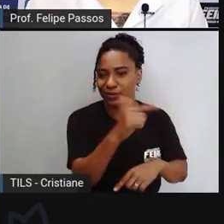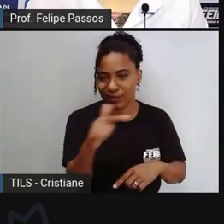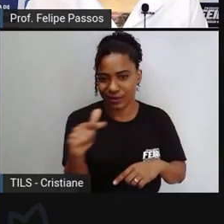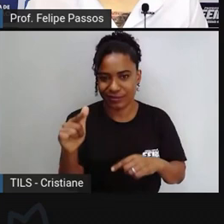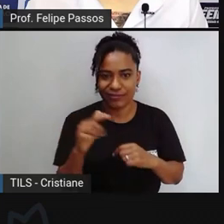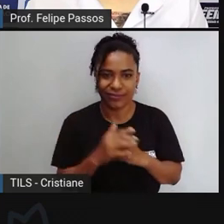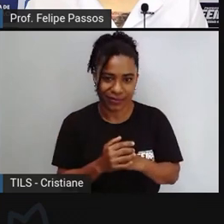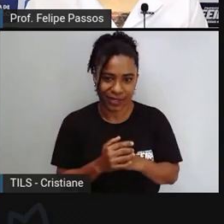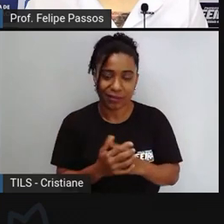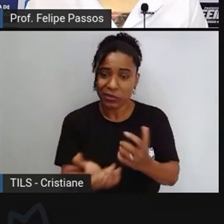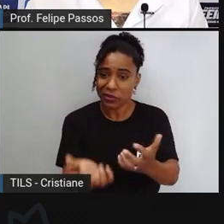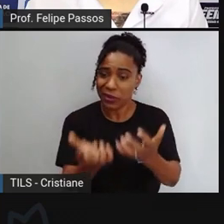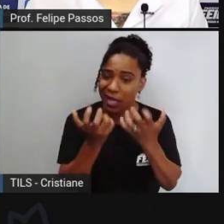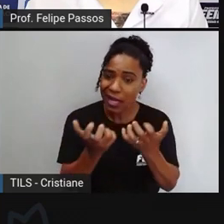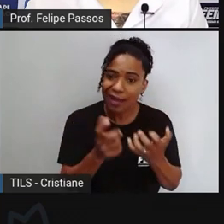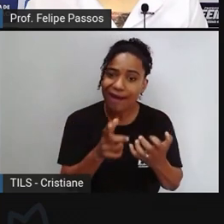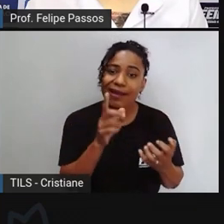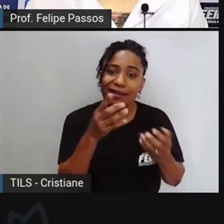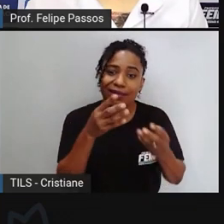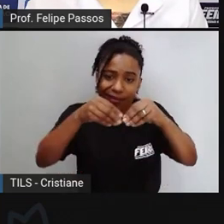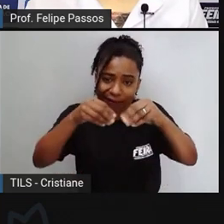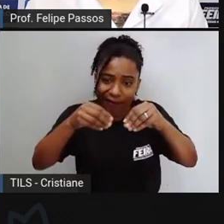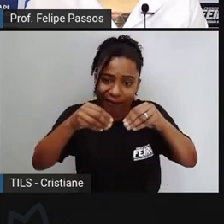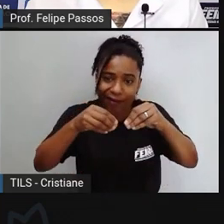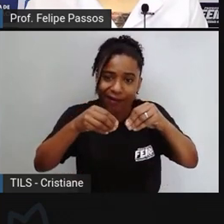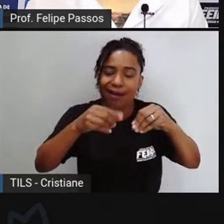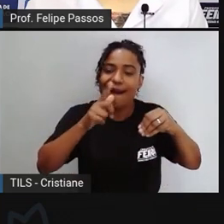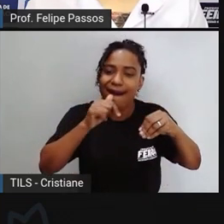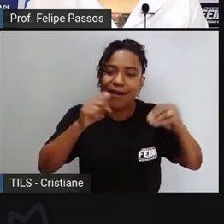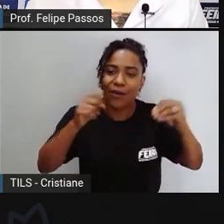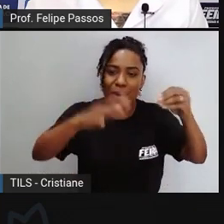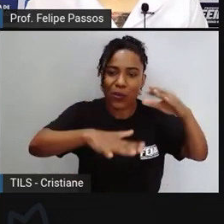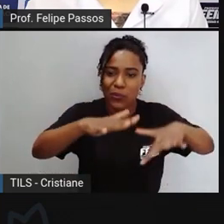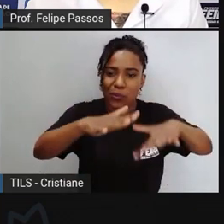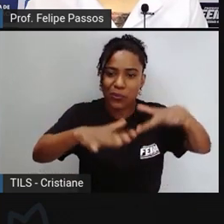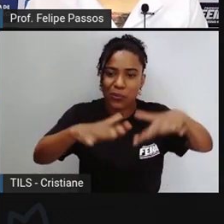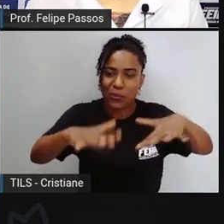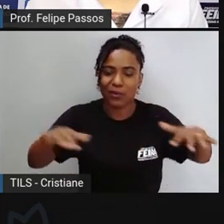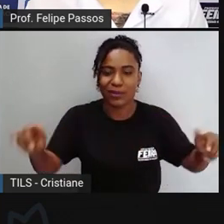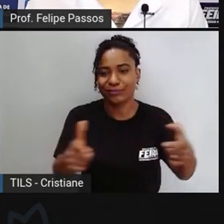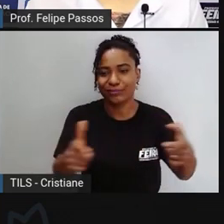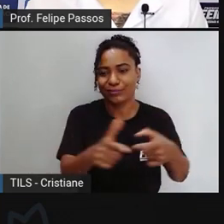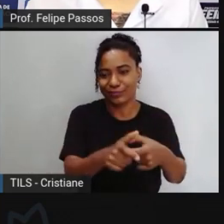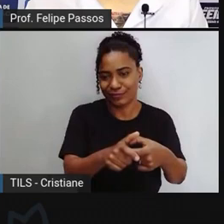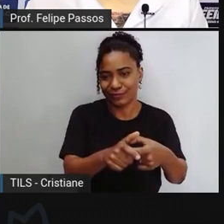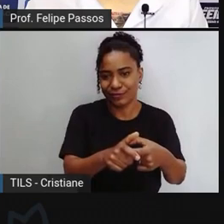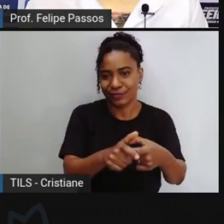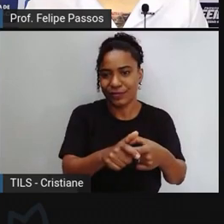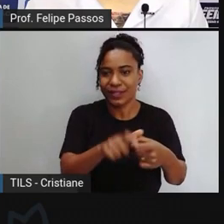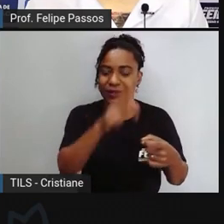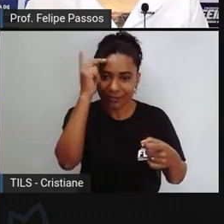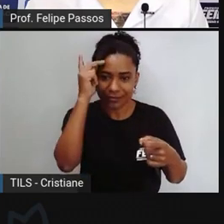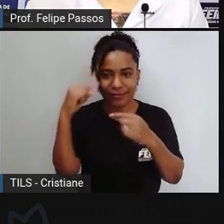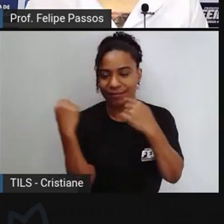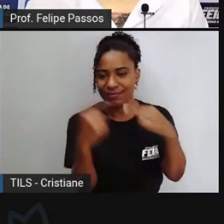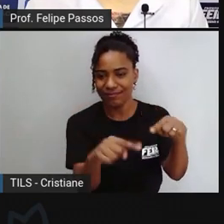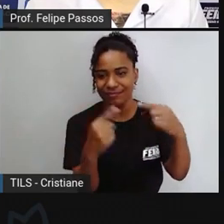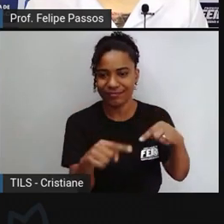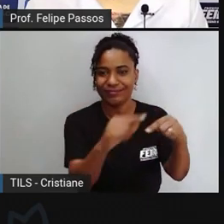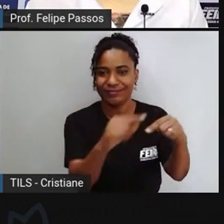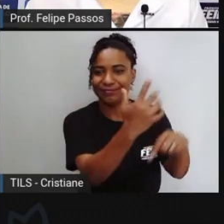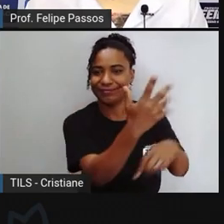a Lagoa então é muito importante que a gente